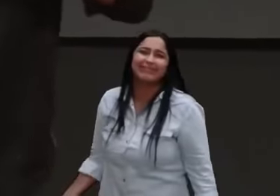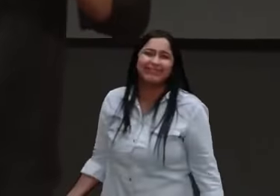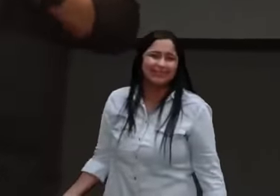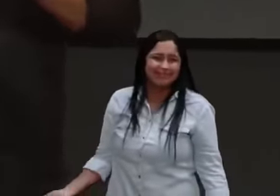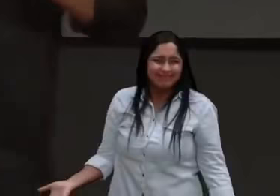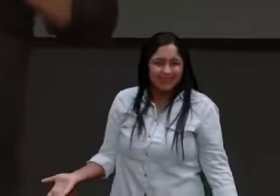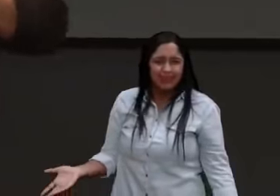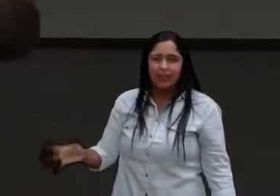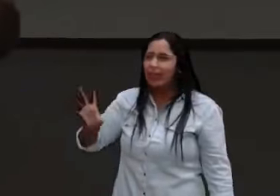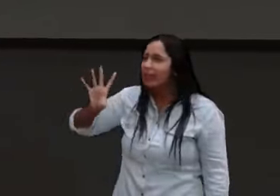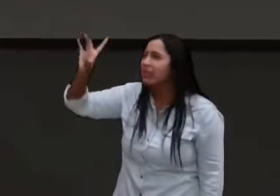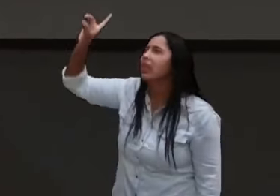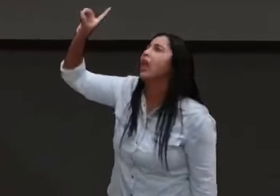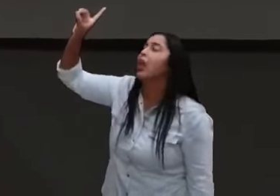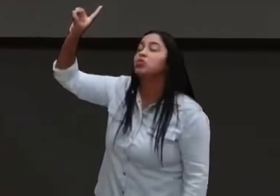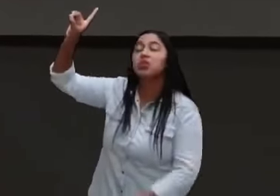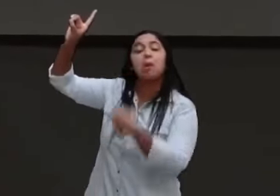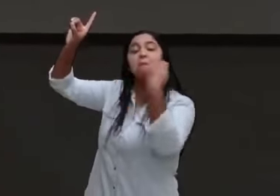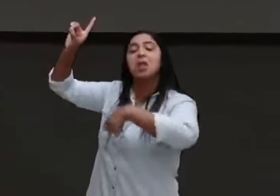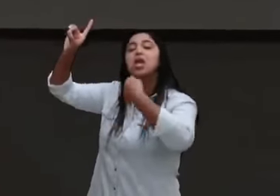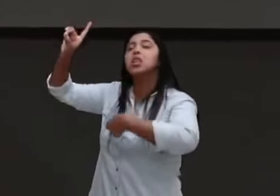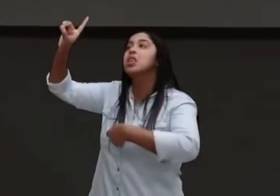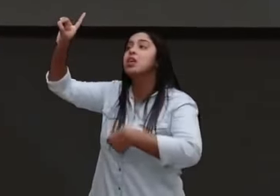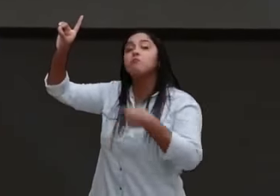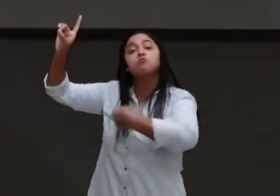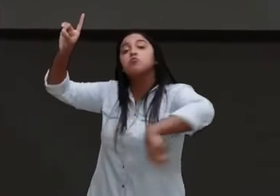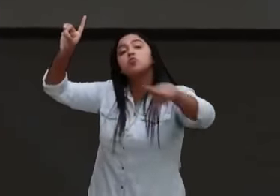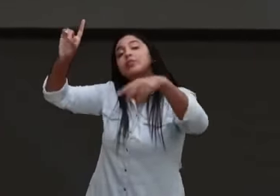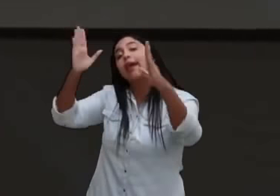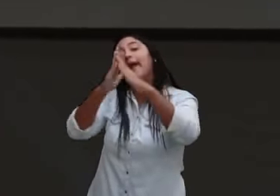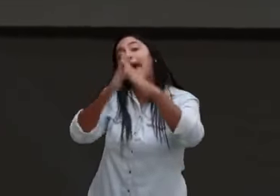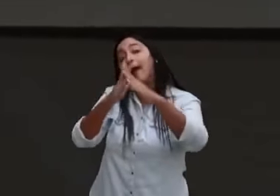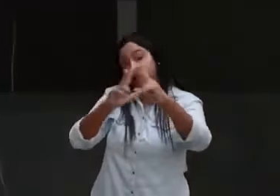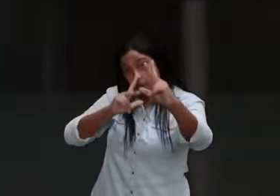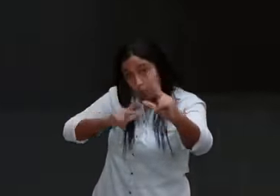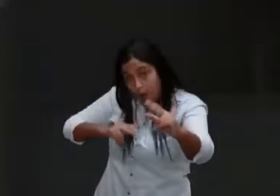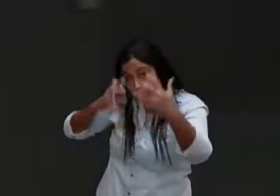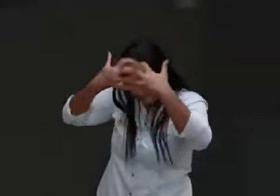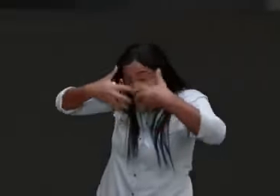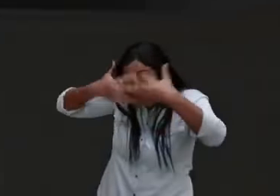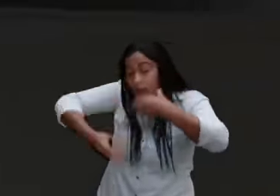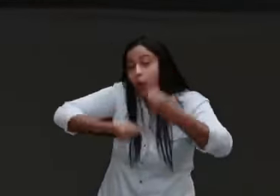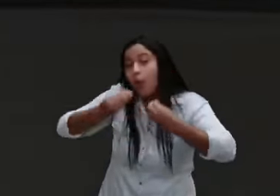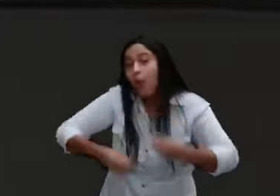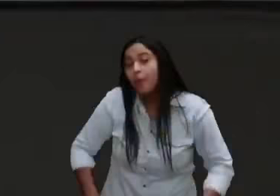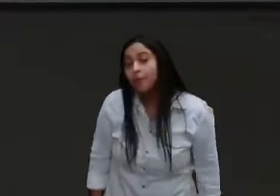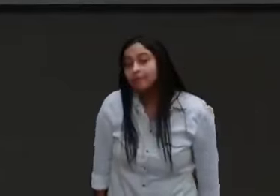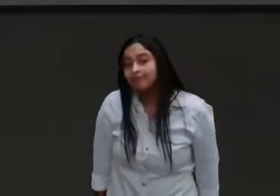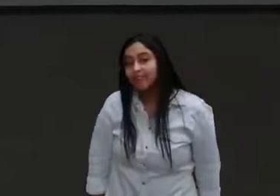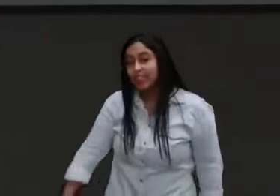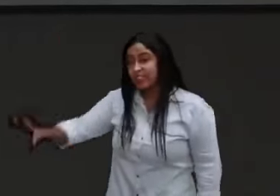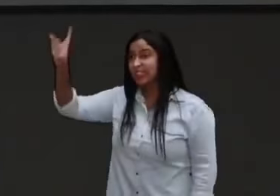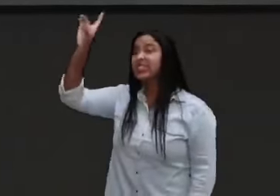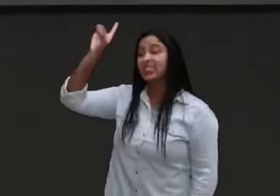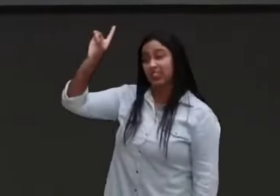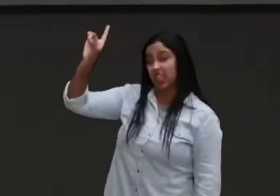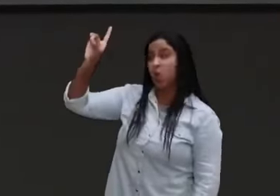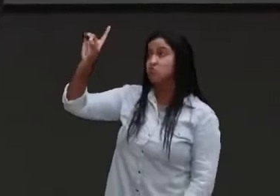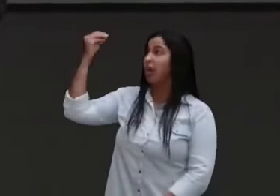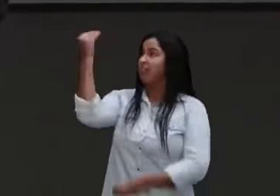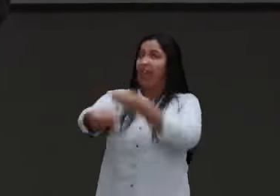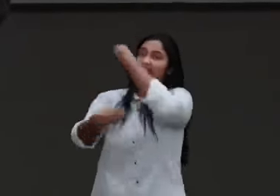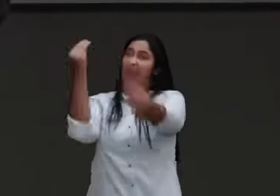tem que encher de bênção, ponto final, você não é devedor de nada, deixa eu perguntar uma coisa, quem aqui tem filho? Levanta a mão,